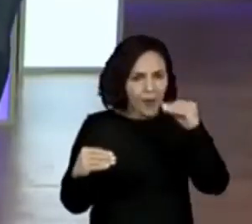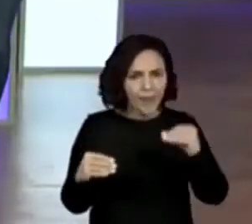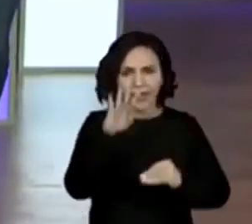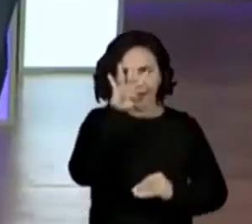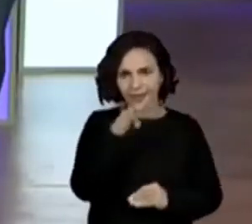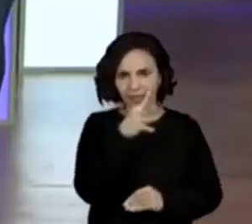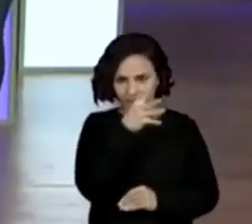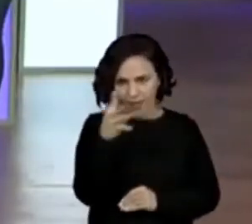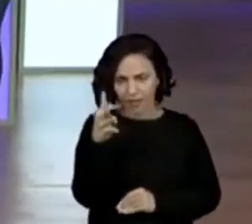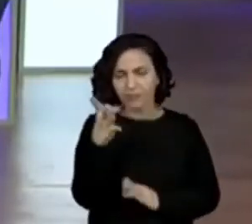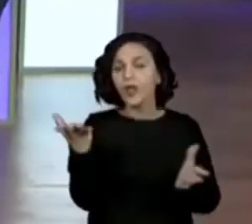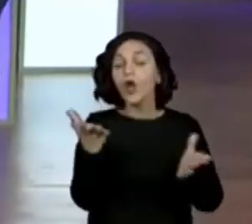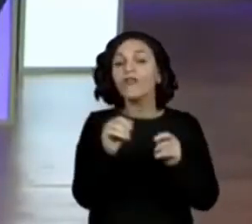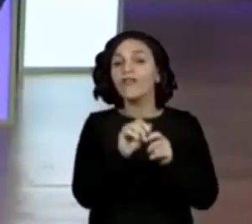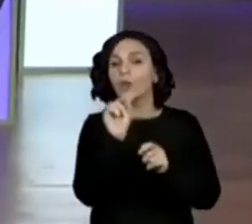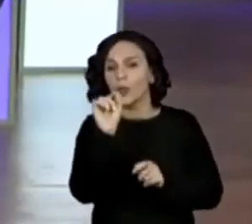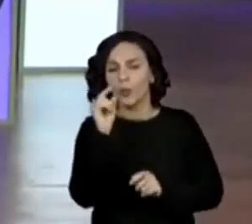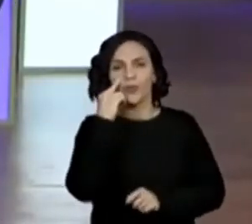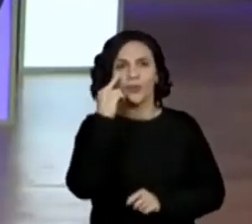aqui, tá?